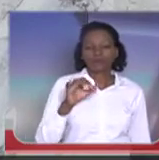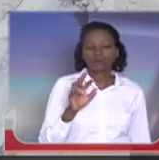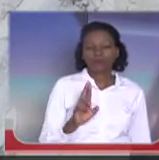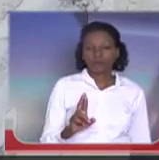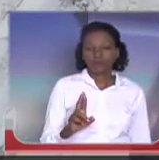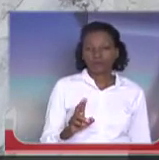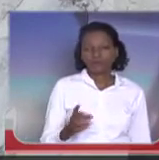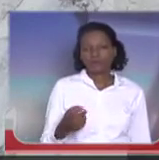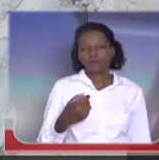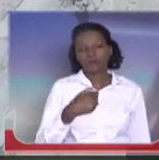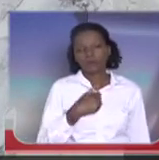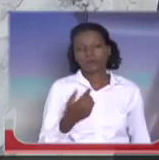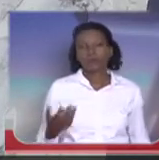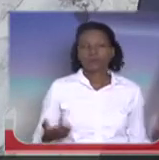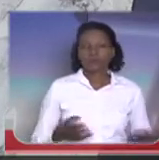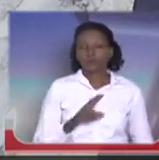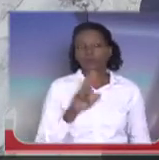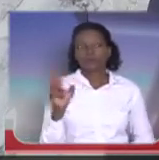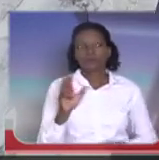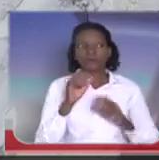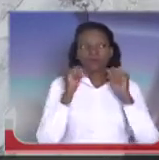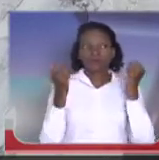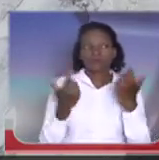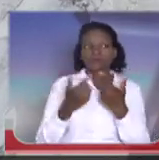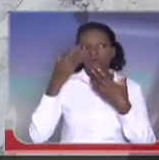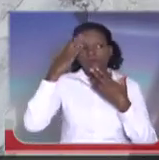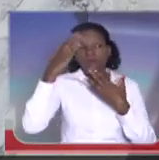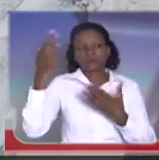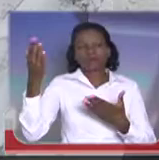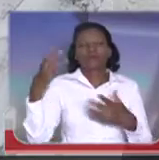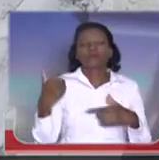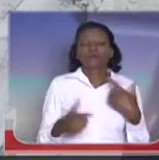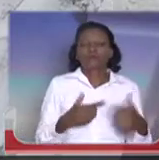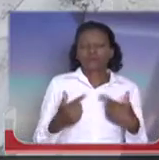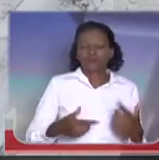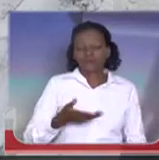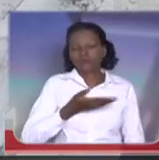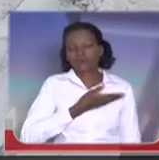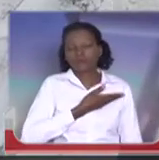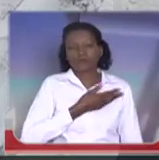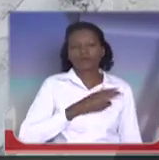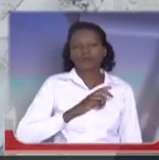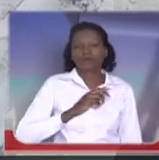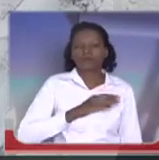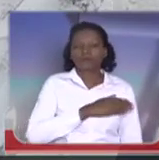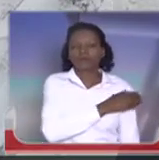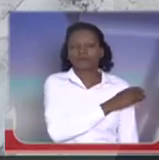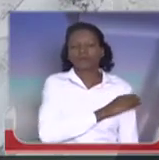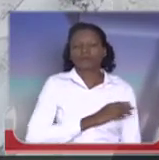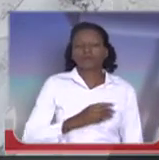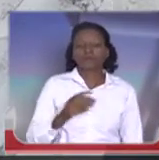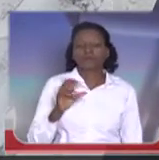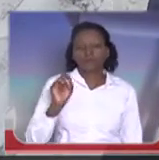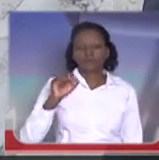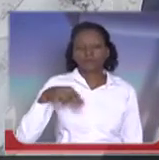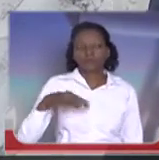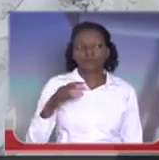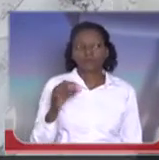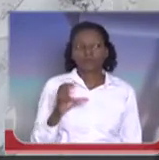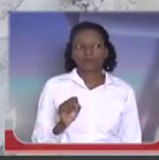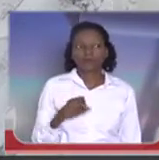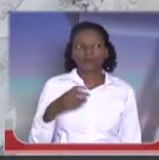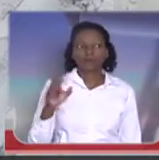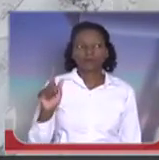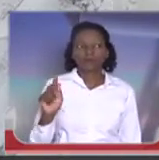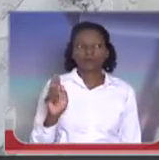nome da Assembleia Legislativa, agradecer os serviços do nosso querido amigo general Santos Guerra, por esses 44